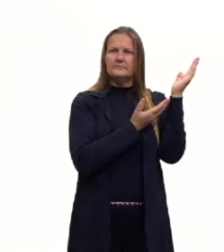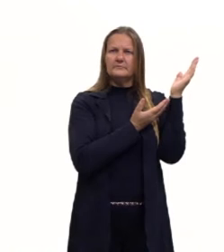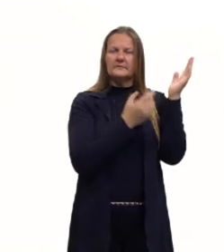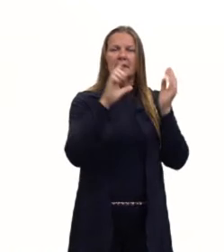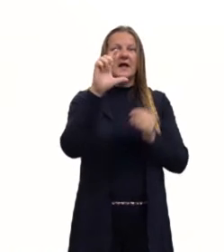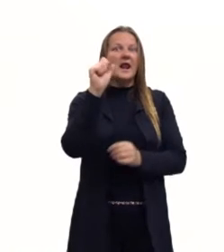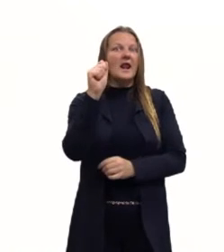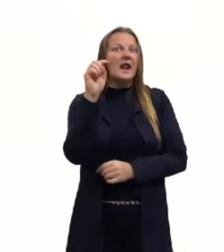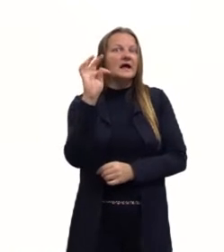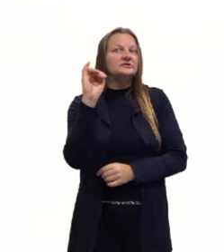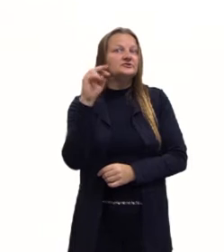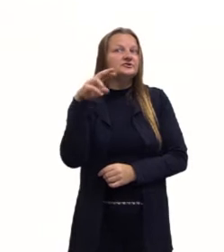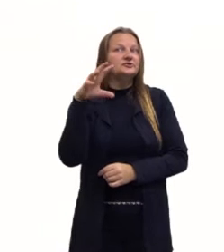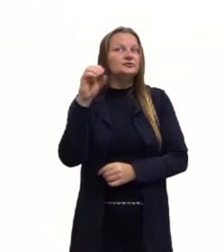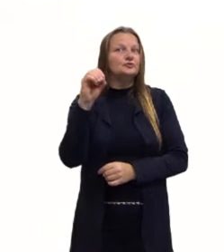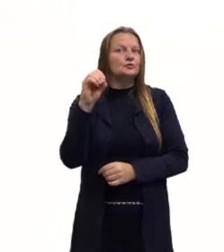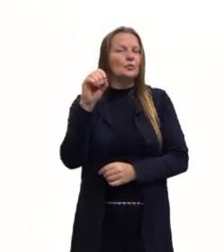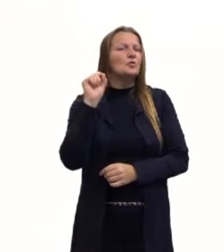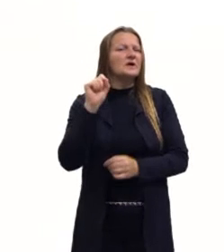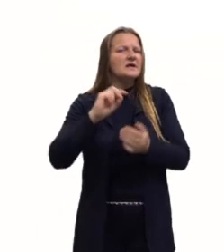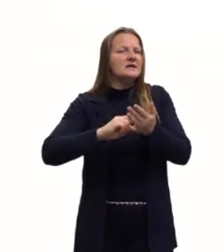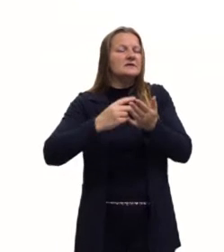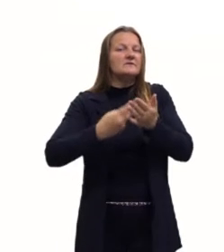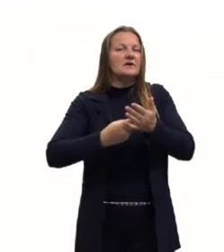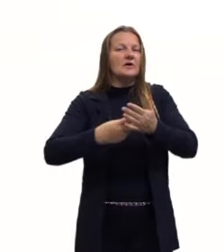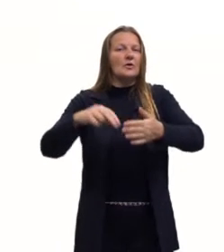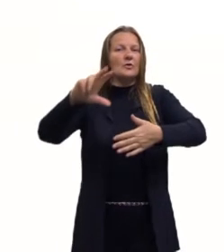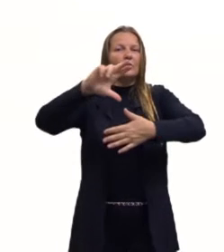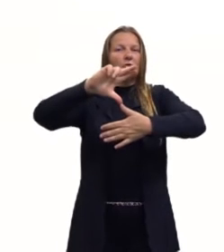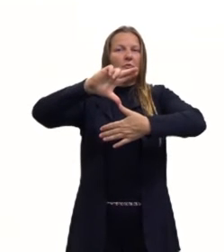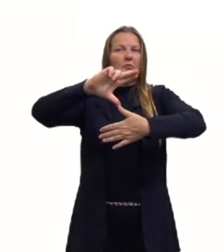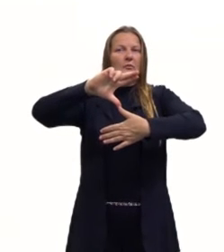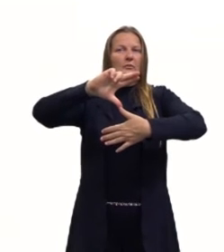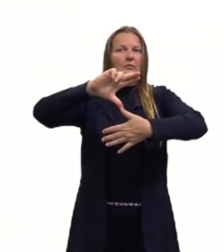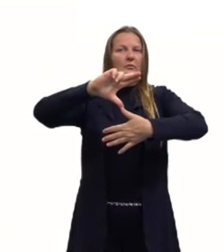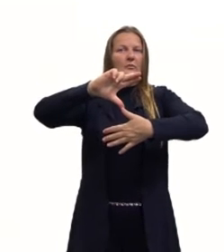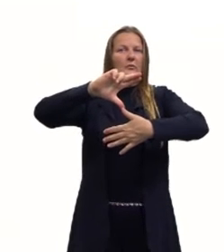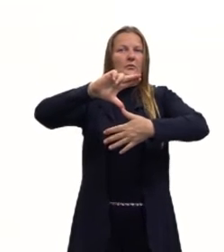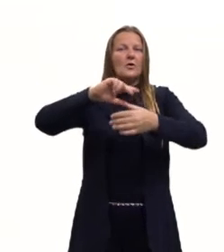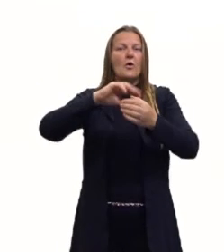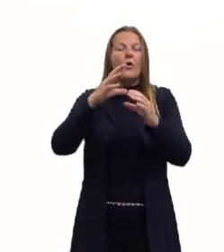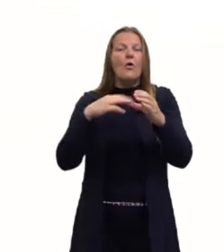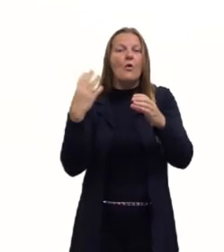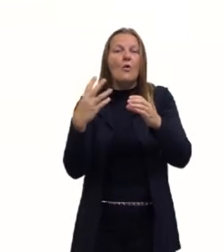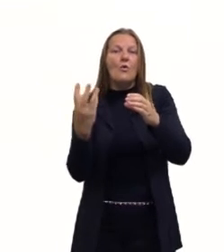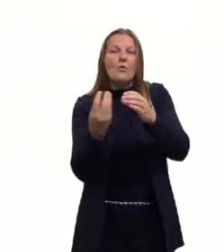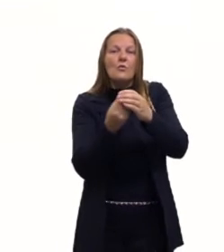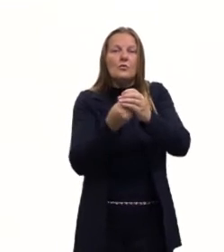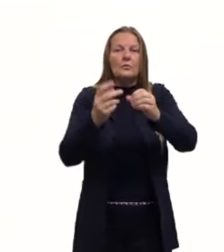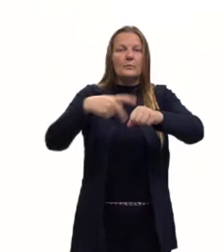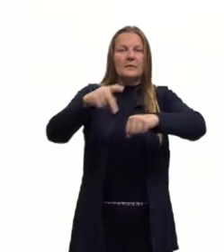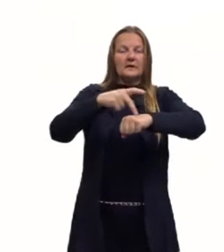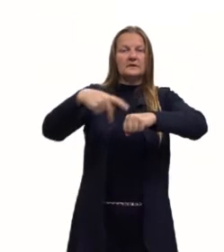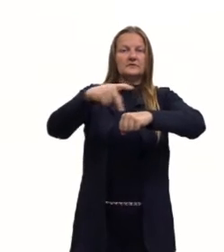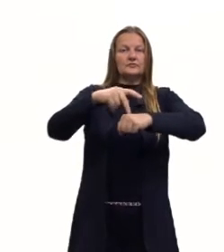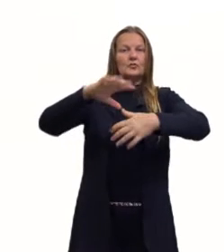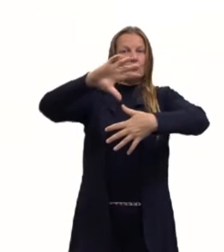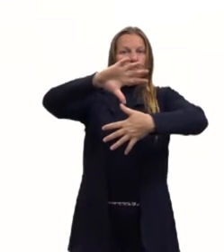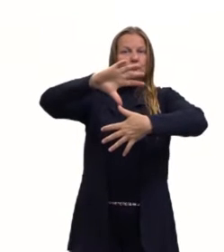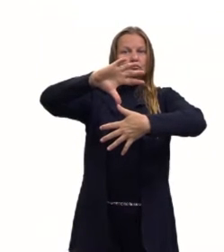perceber agora. Latinoamérica se refere ao conjunto de países do continente americano